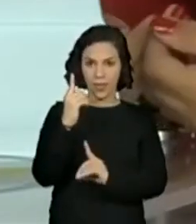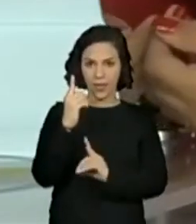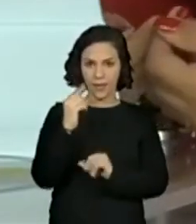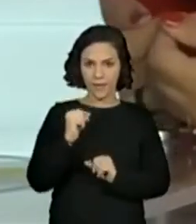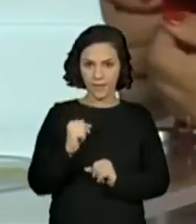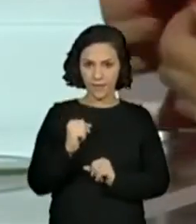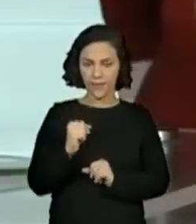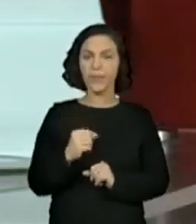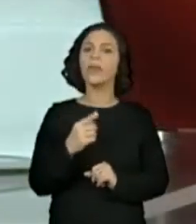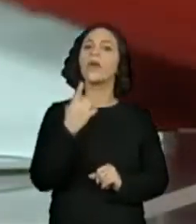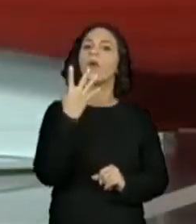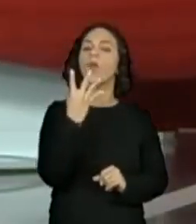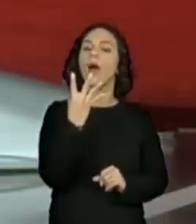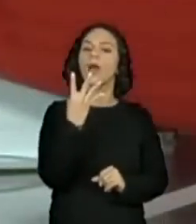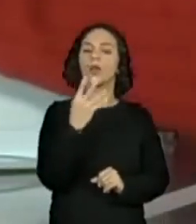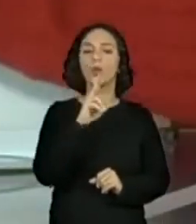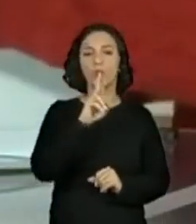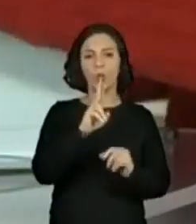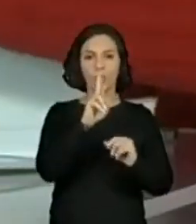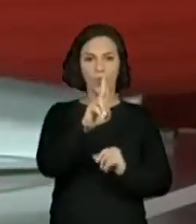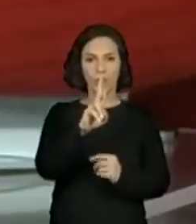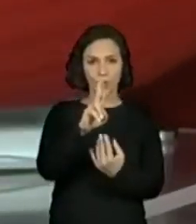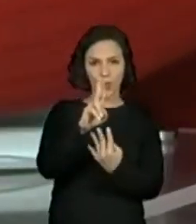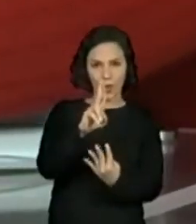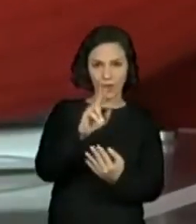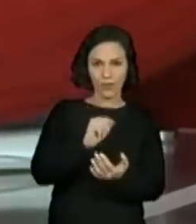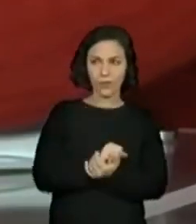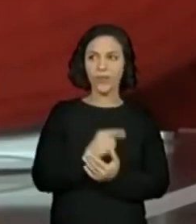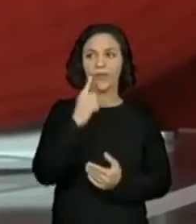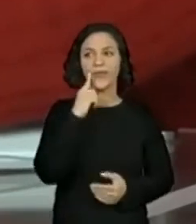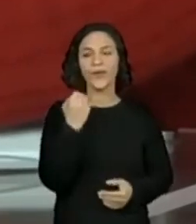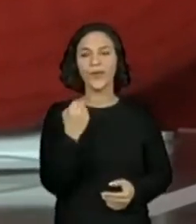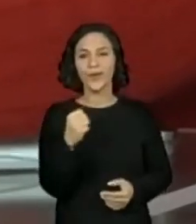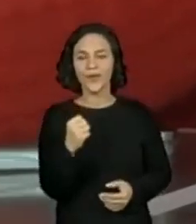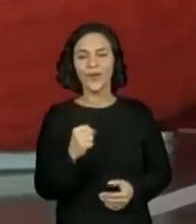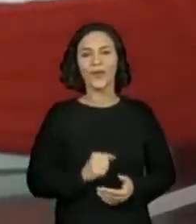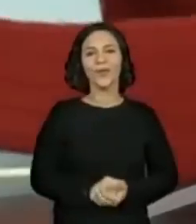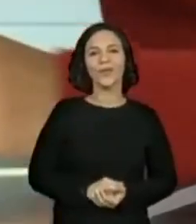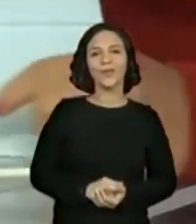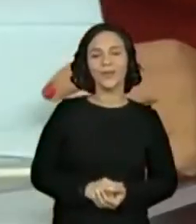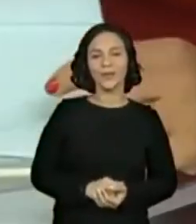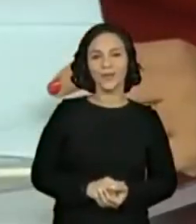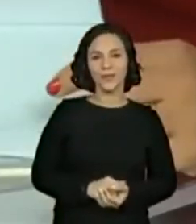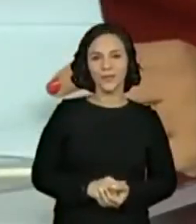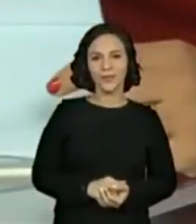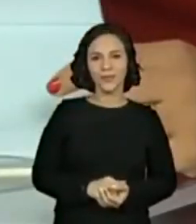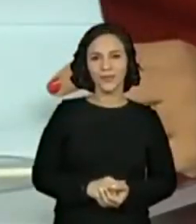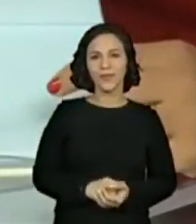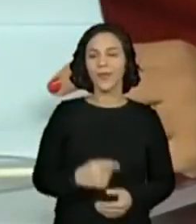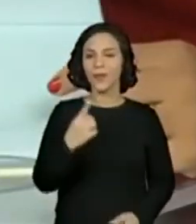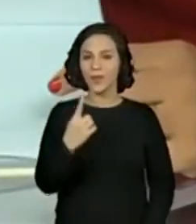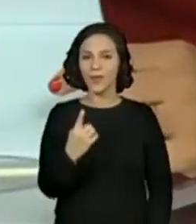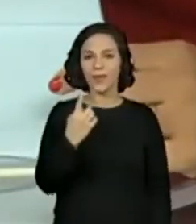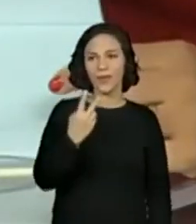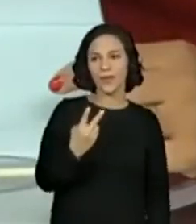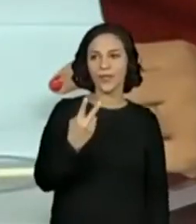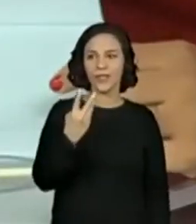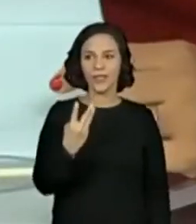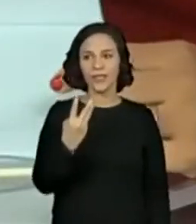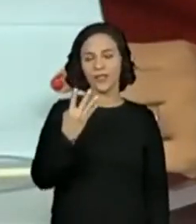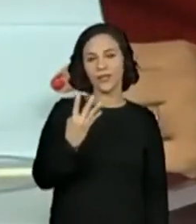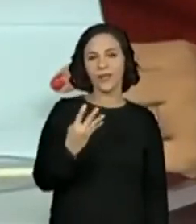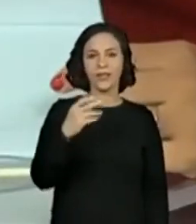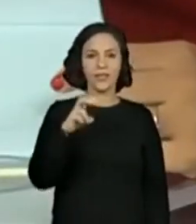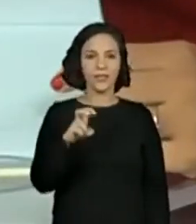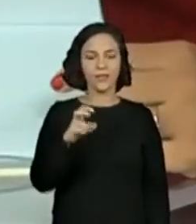continuar a contagem, né? Então, será que aqui tem oito lírios? Deixa eu contar primeiro. Um, dois, três, quatro,